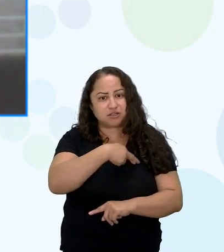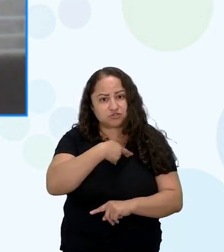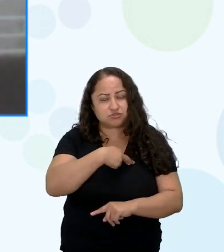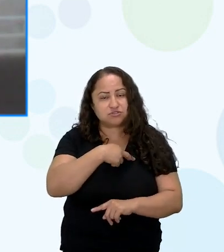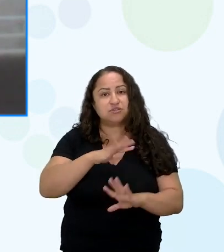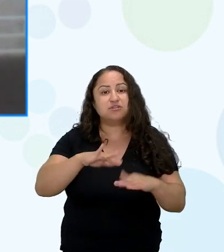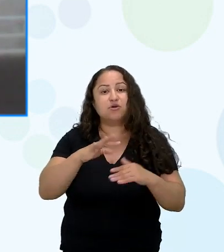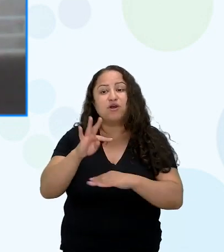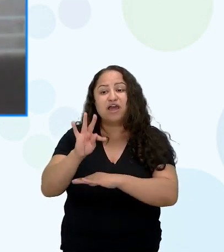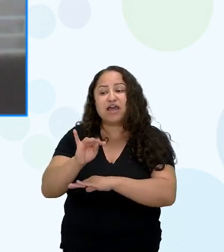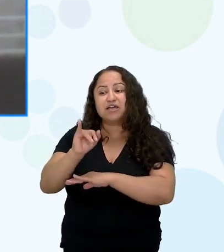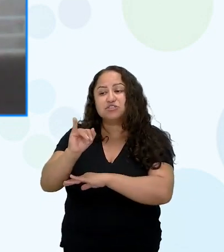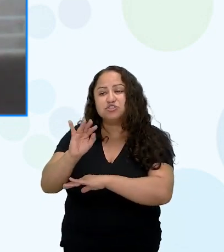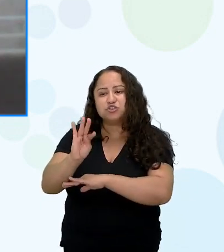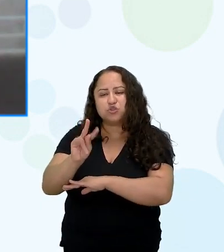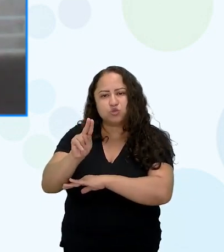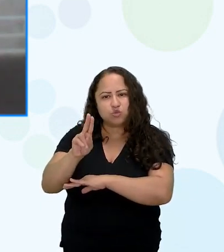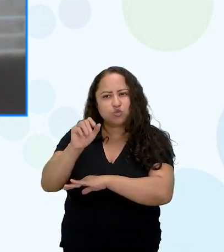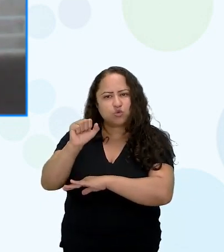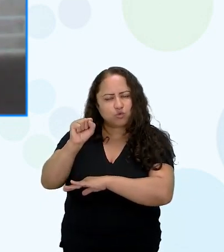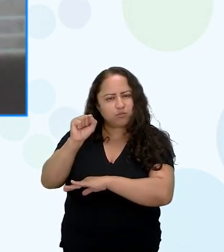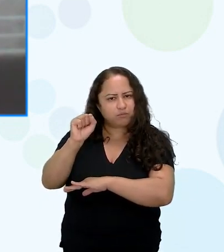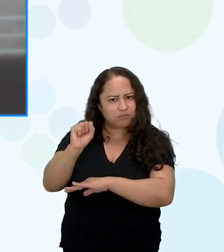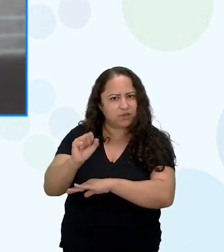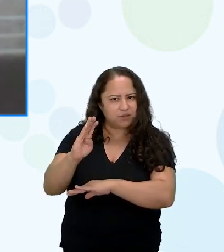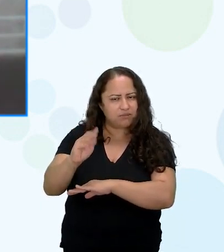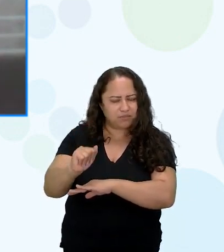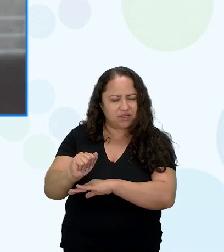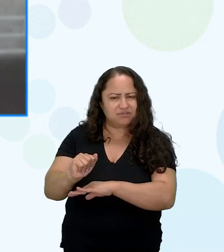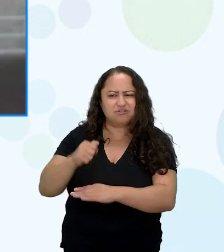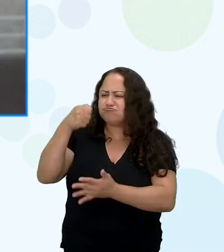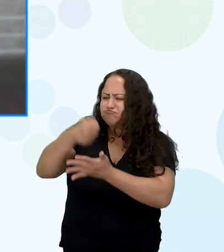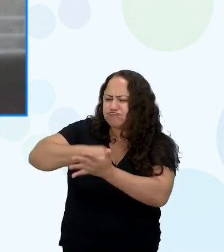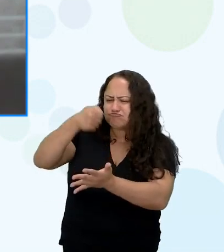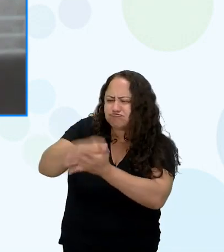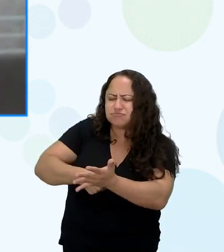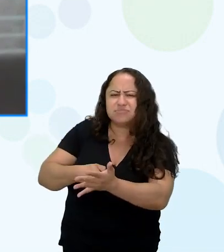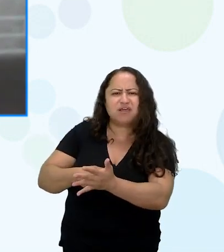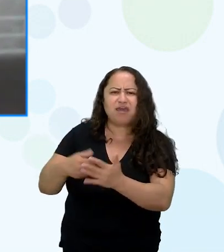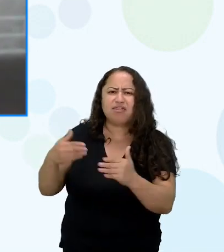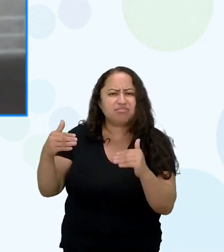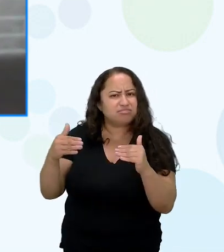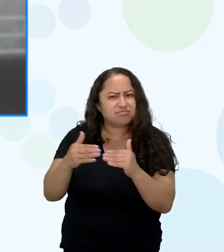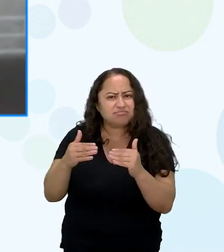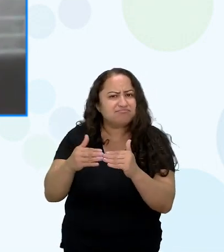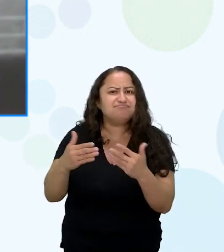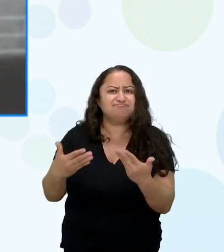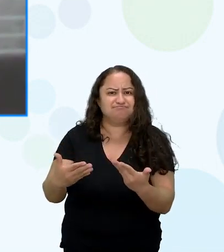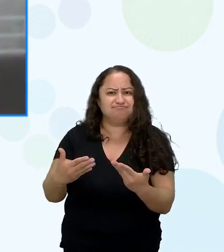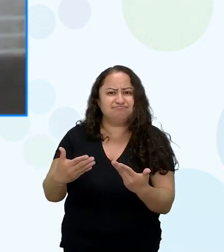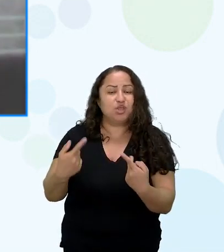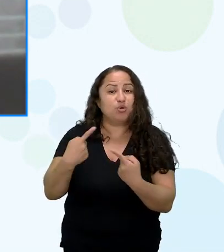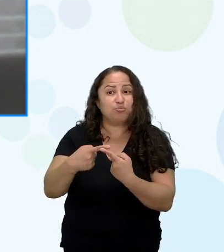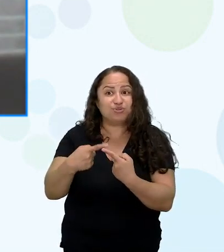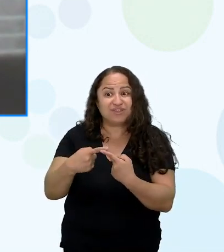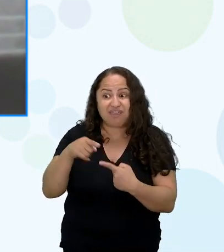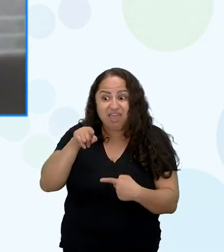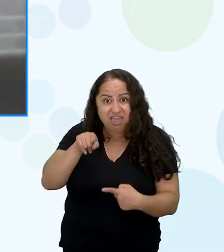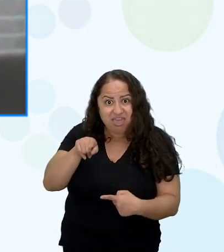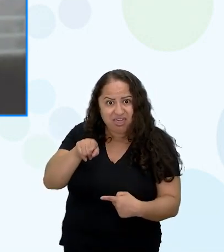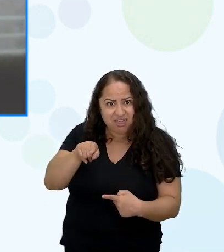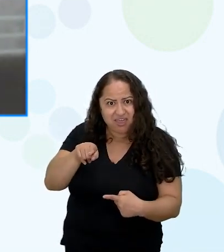ela resiste até nisso, né? Porque mesmo ela sendo perseguida